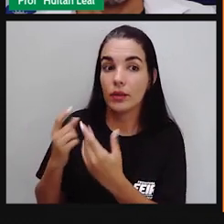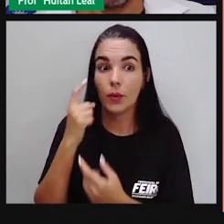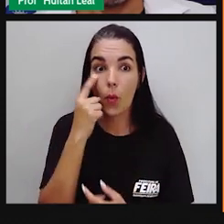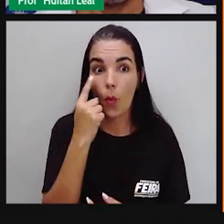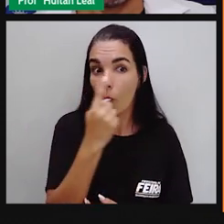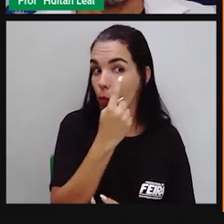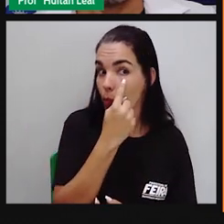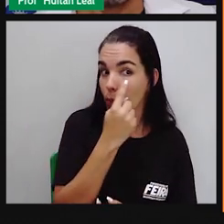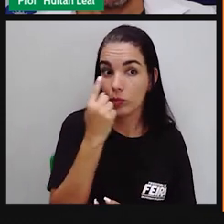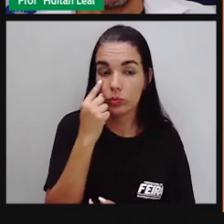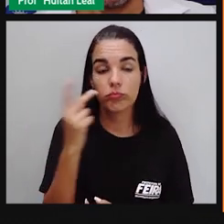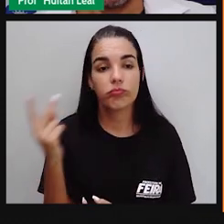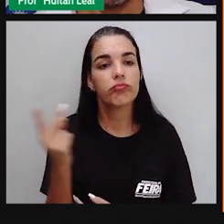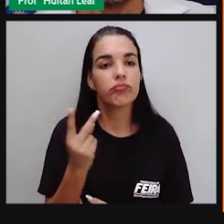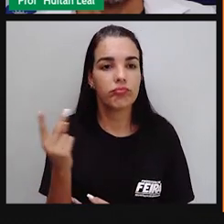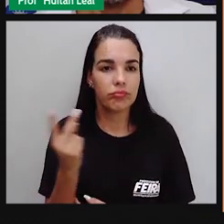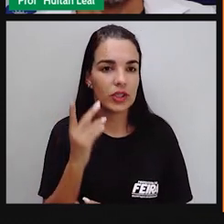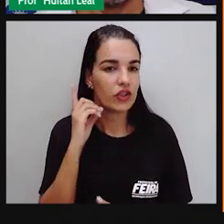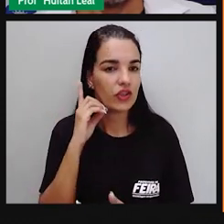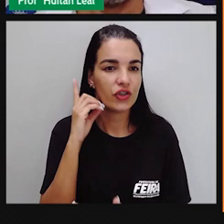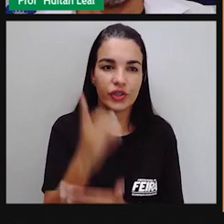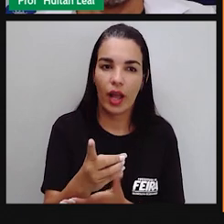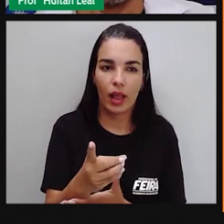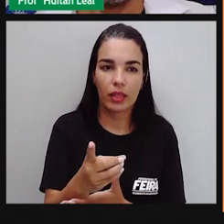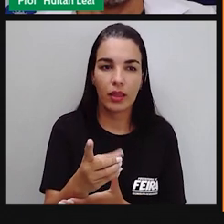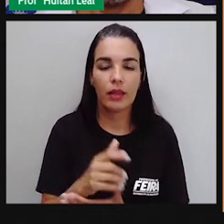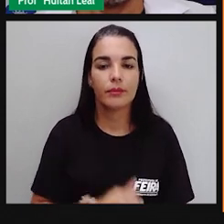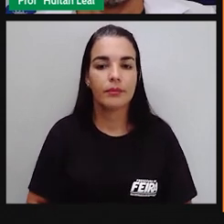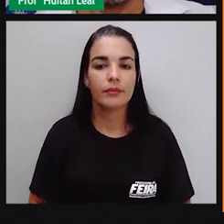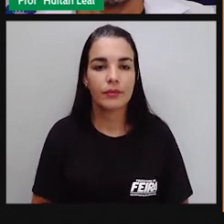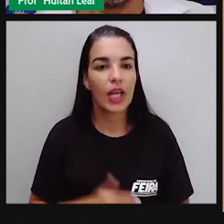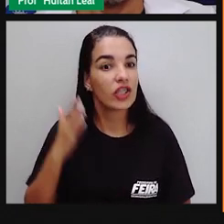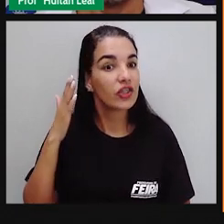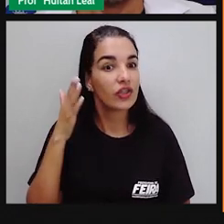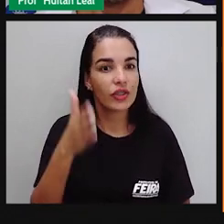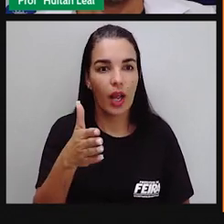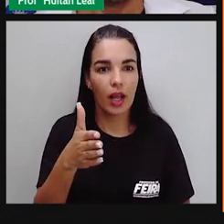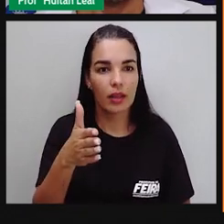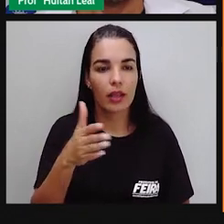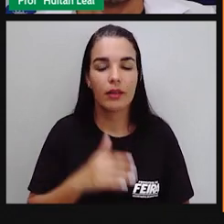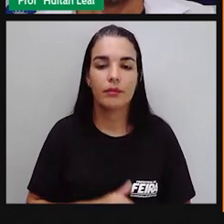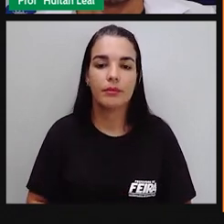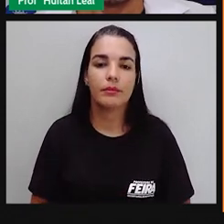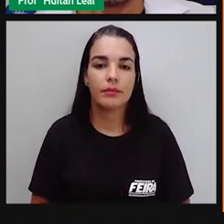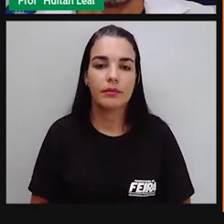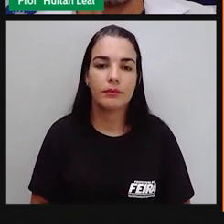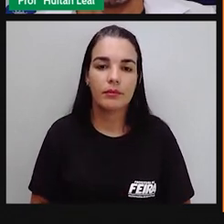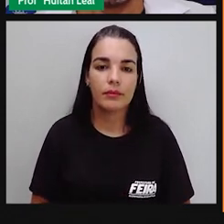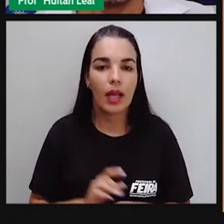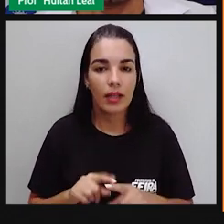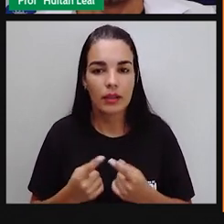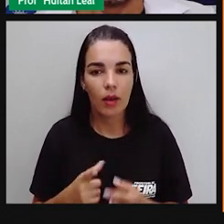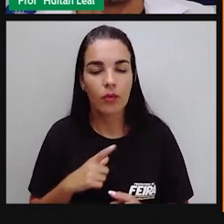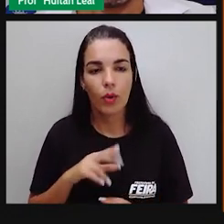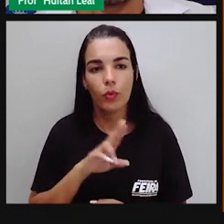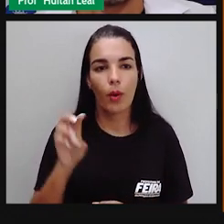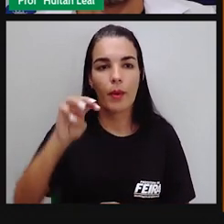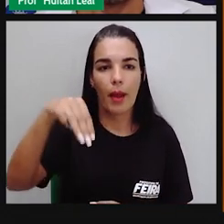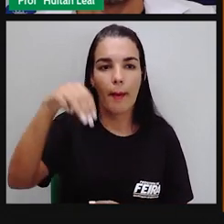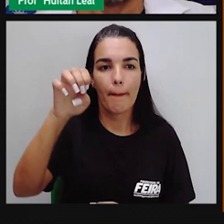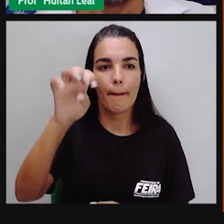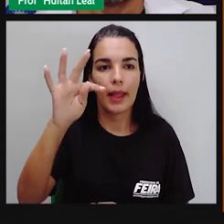A comparação é direta. Então, isso é o que a gente chama de